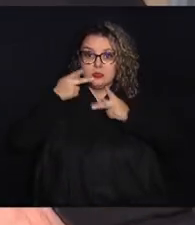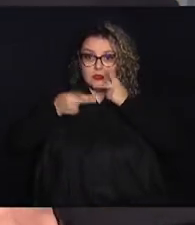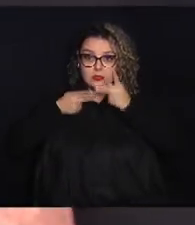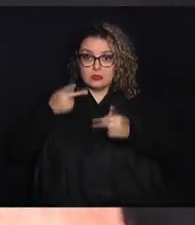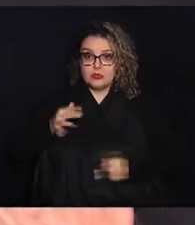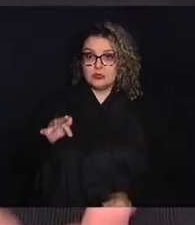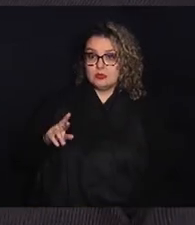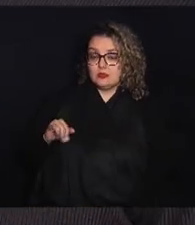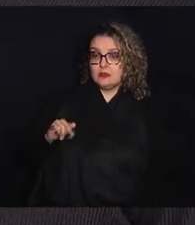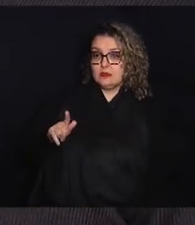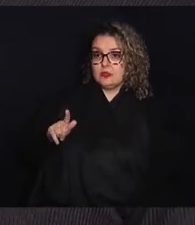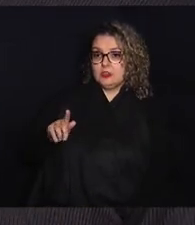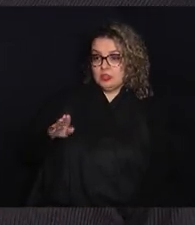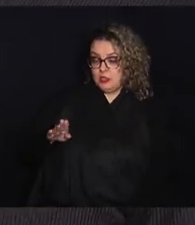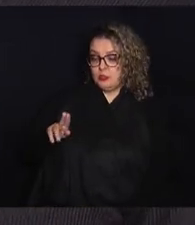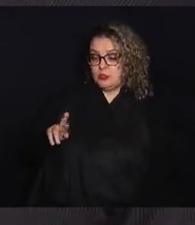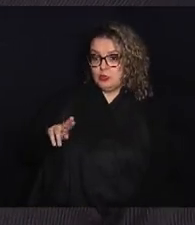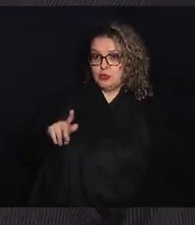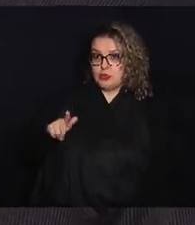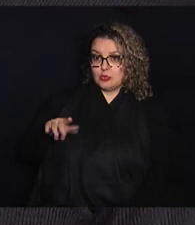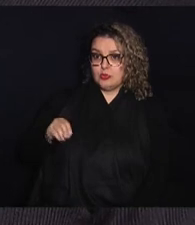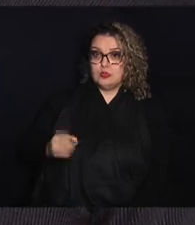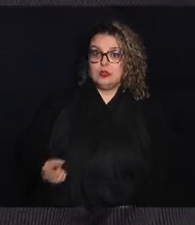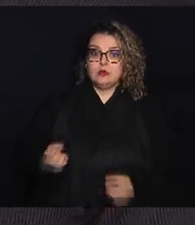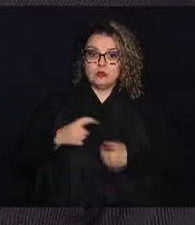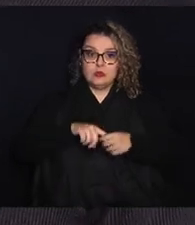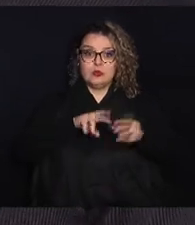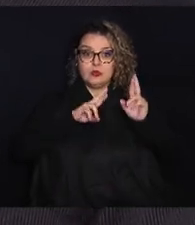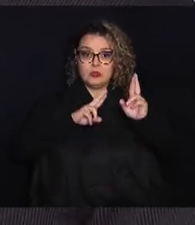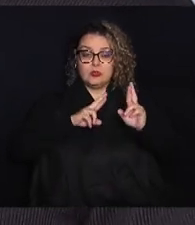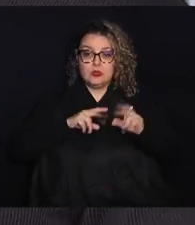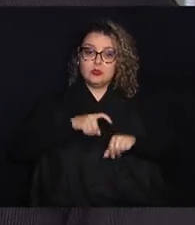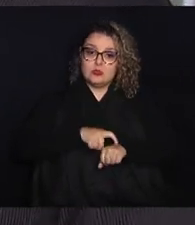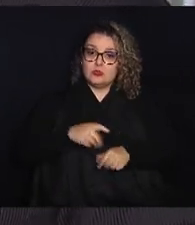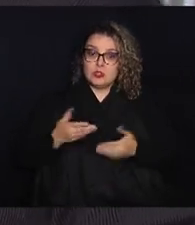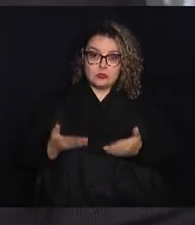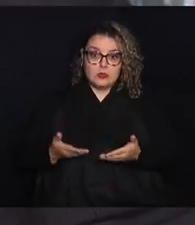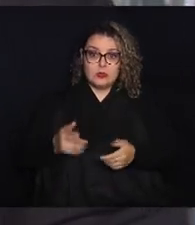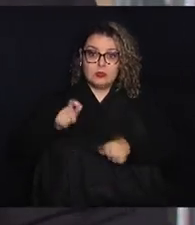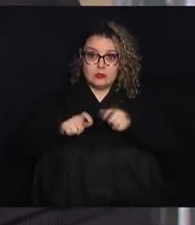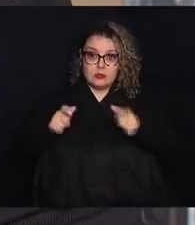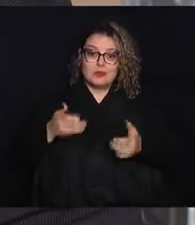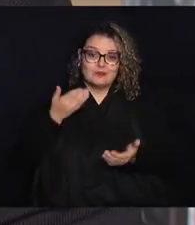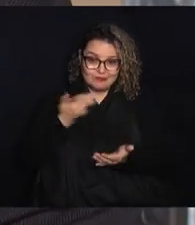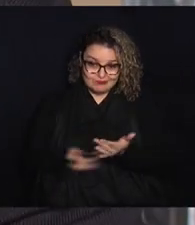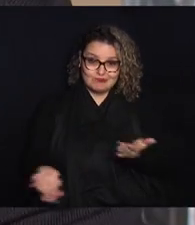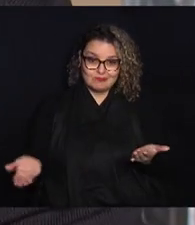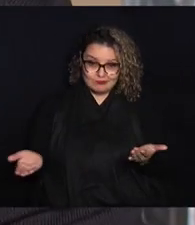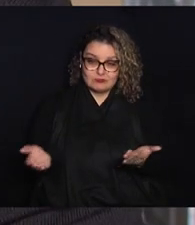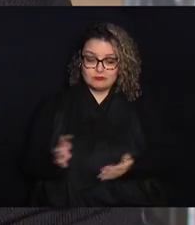Friburgo, e voltar às esperanças, porque num momento desse as pessoas ficam perdidas.